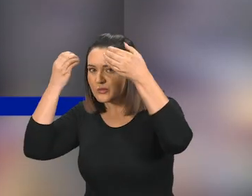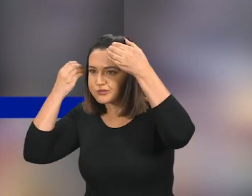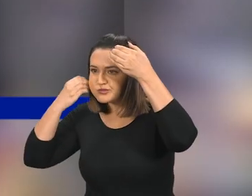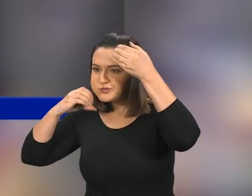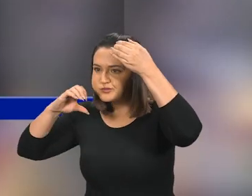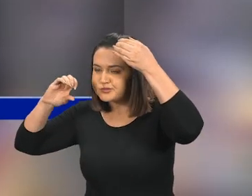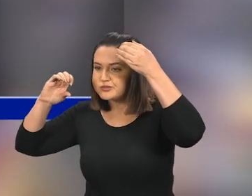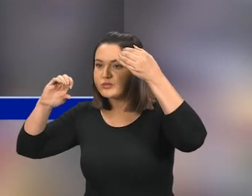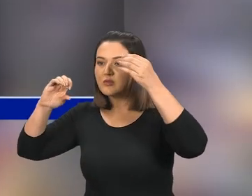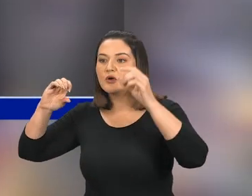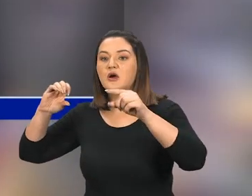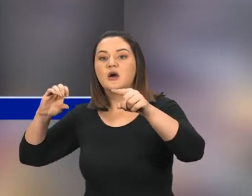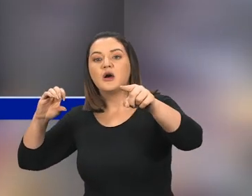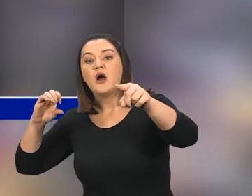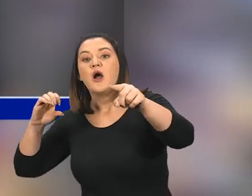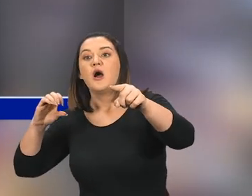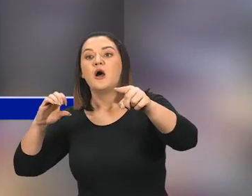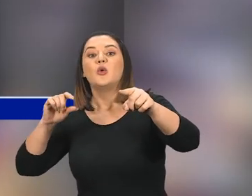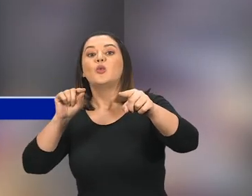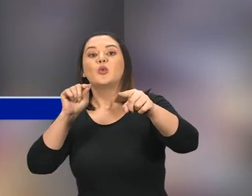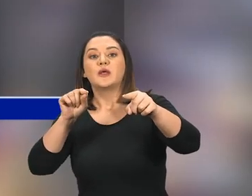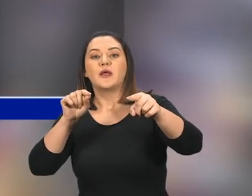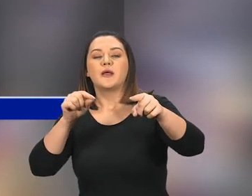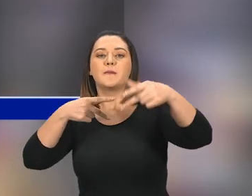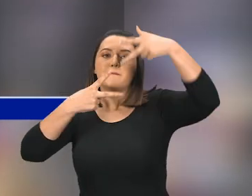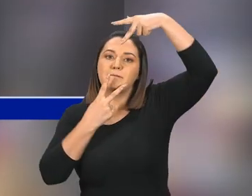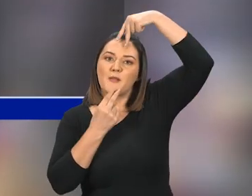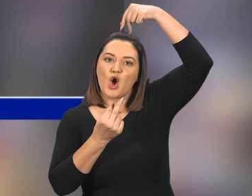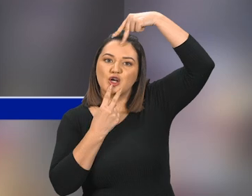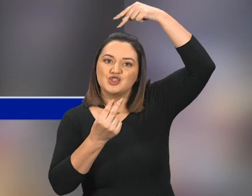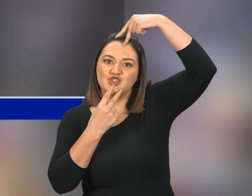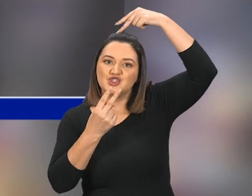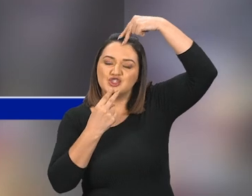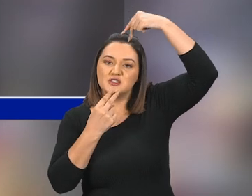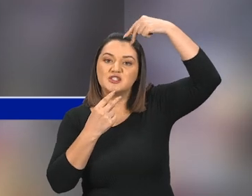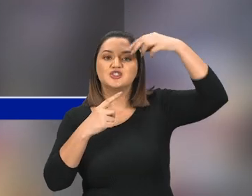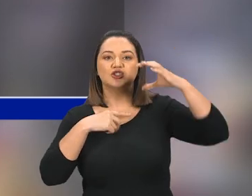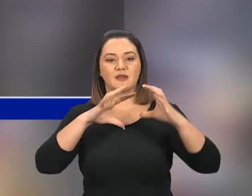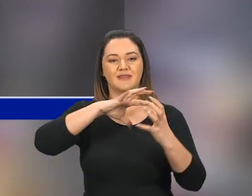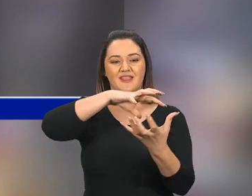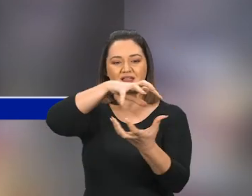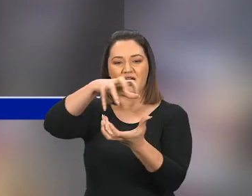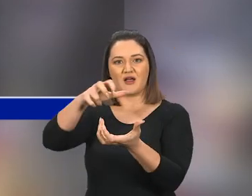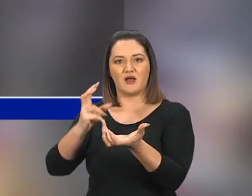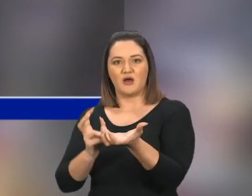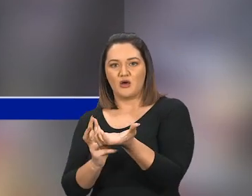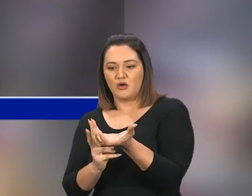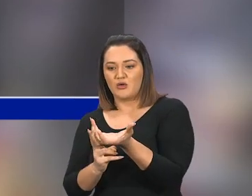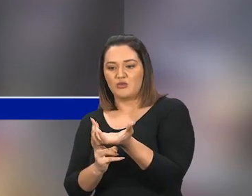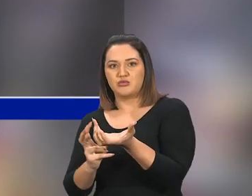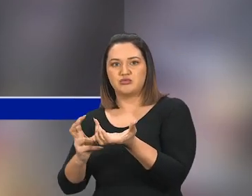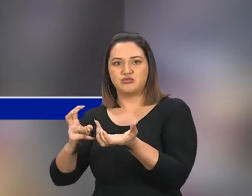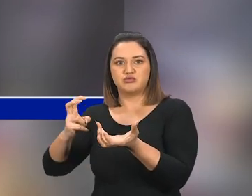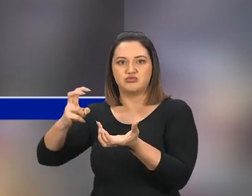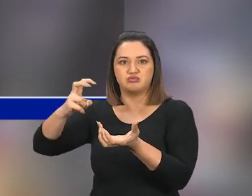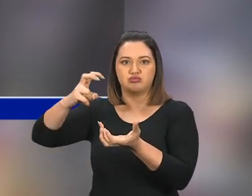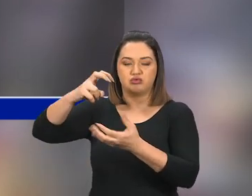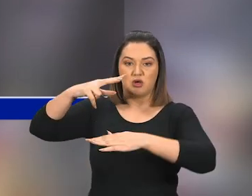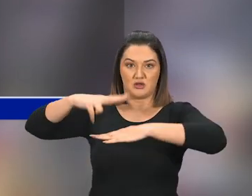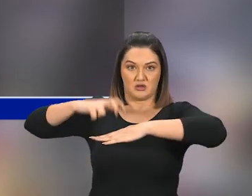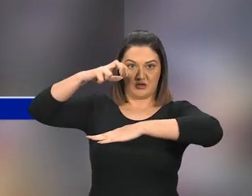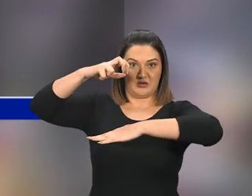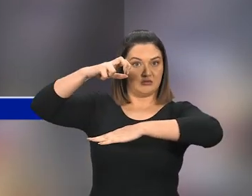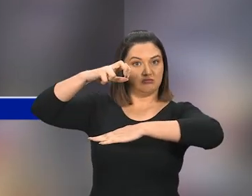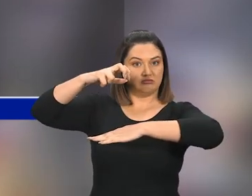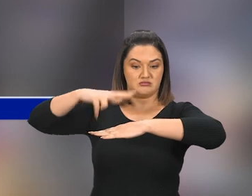observando, Eis que um bode, Que vinha do ocidente, Sobre toda a terra, Mas sem tocar no